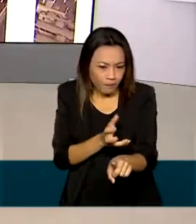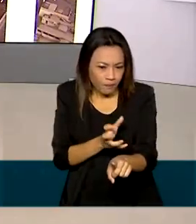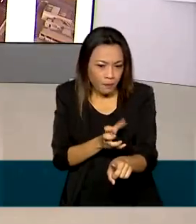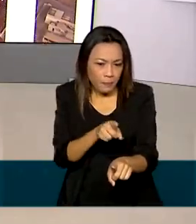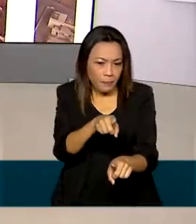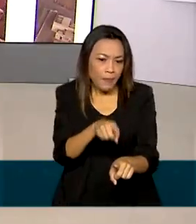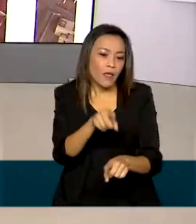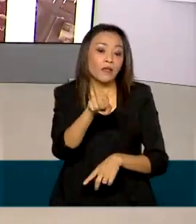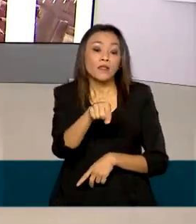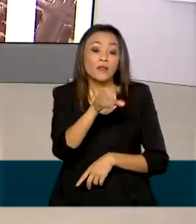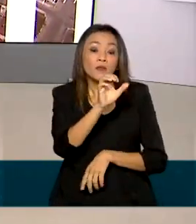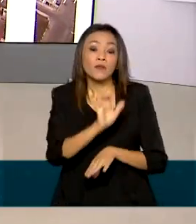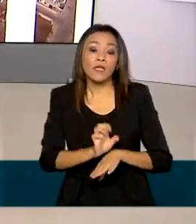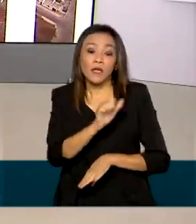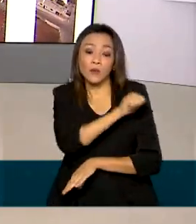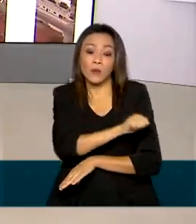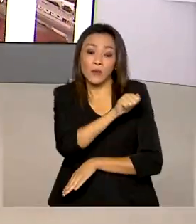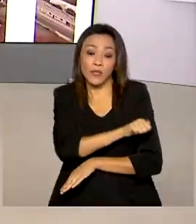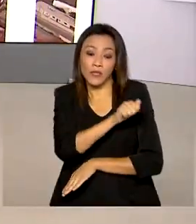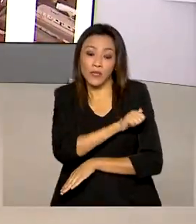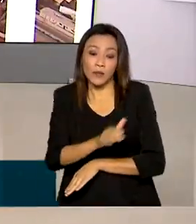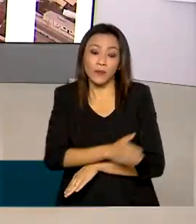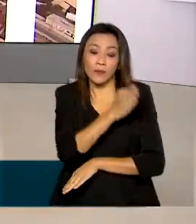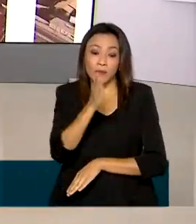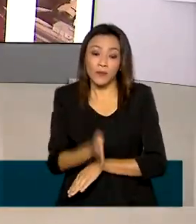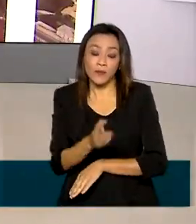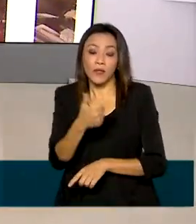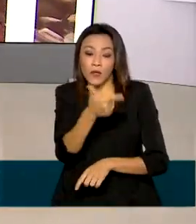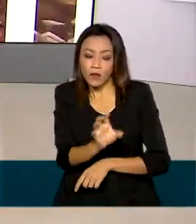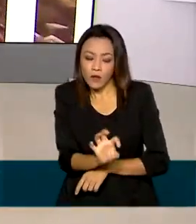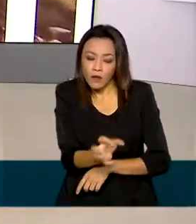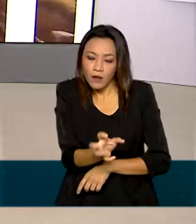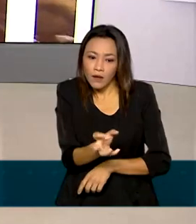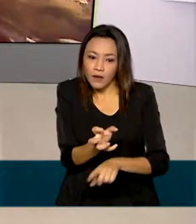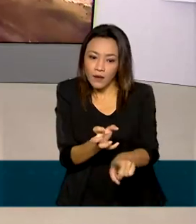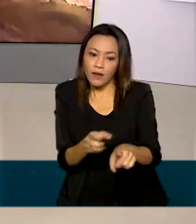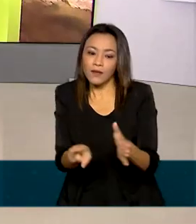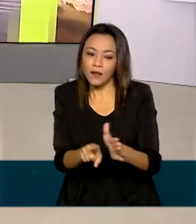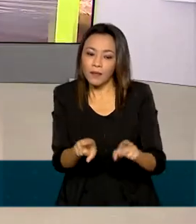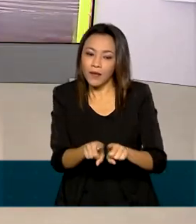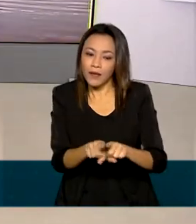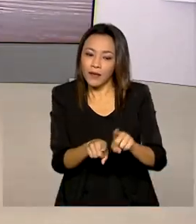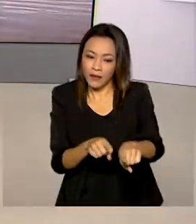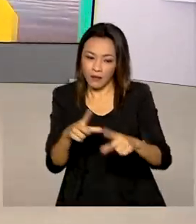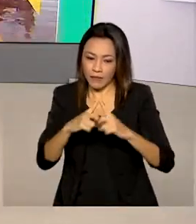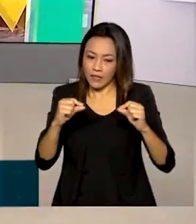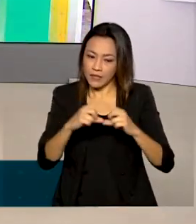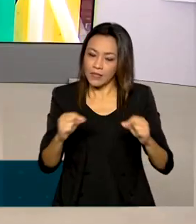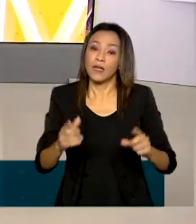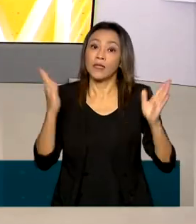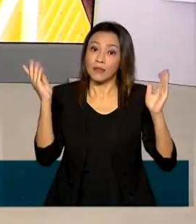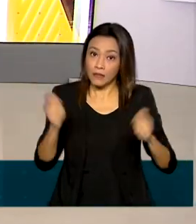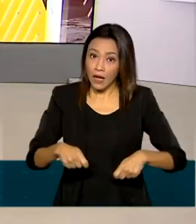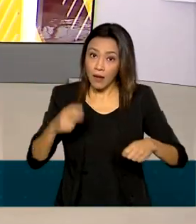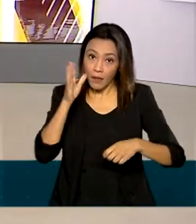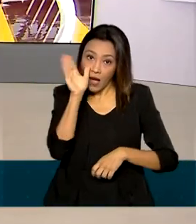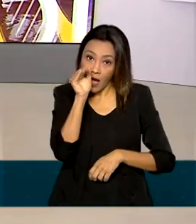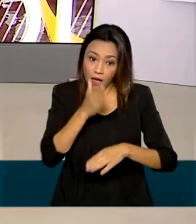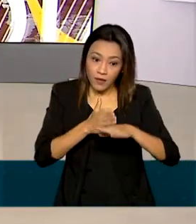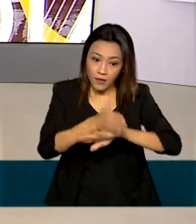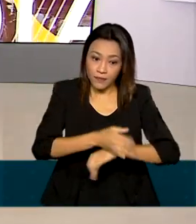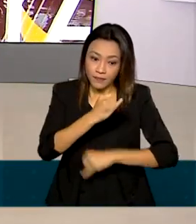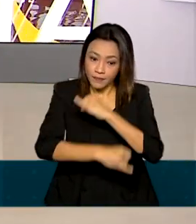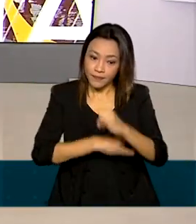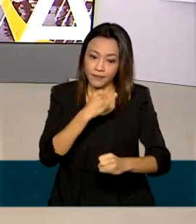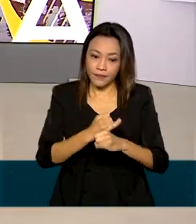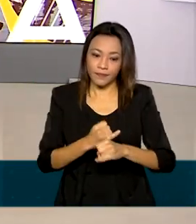,3 MHz no Rio de Janeiro e 800 KHz em Brasília. Também é possível acessar pela internet no endereço